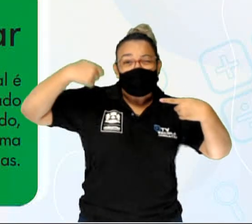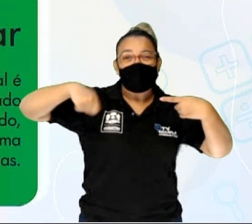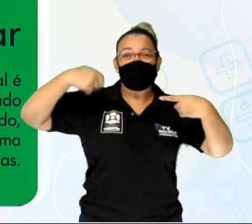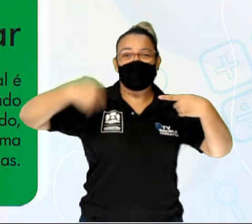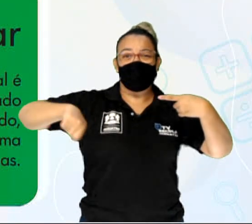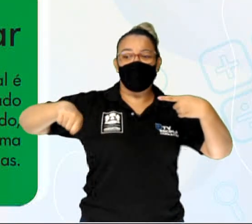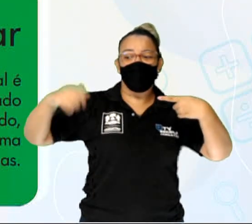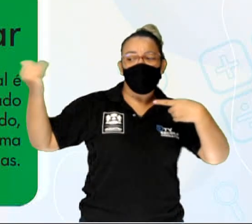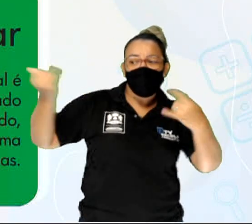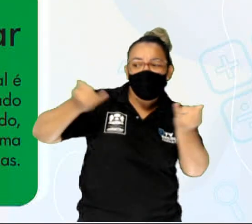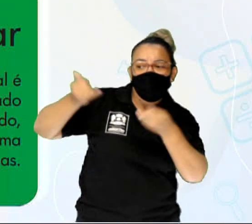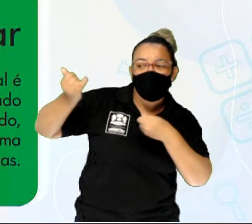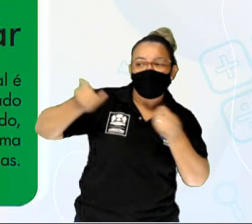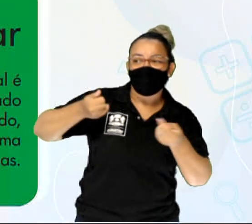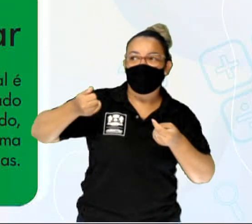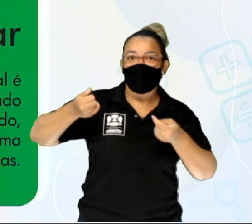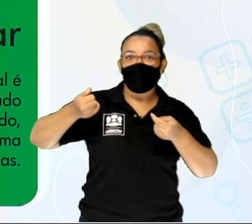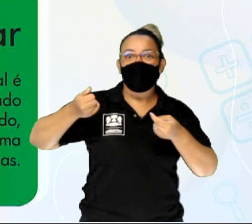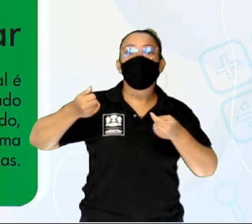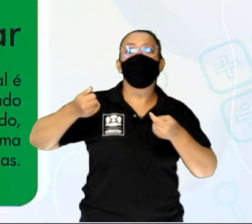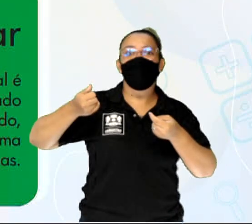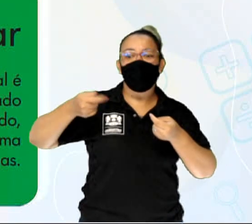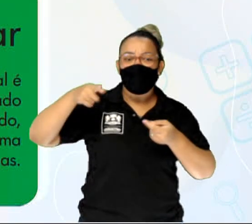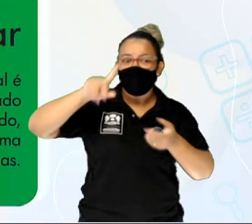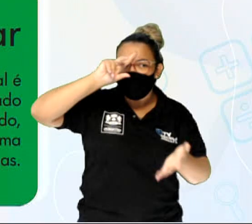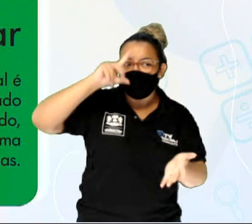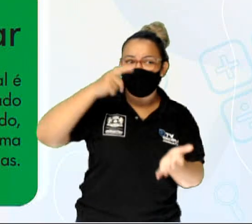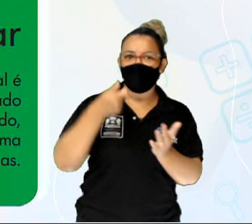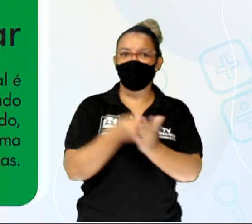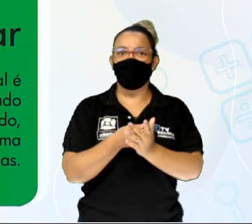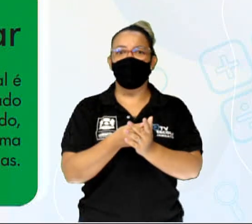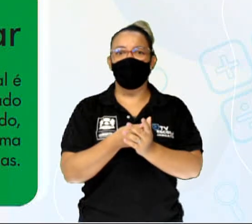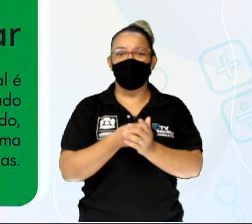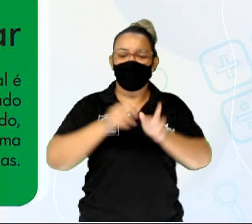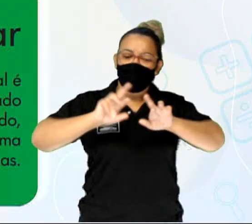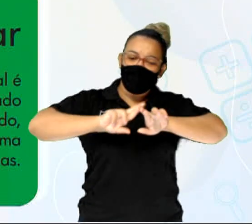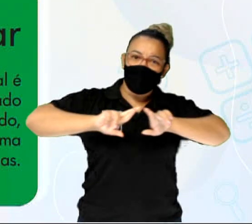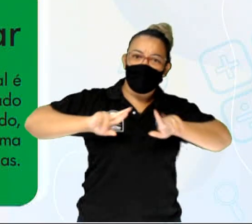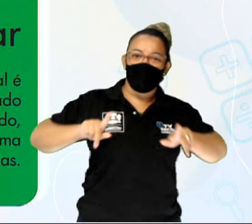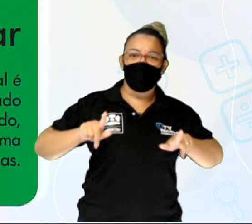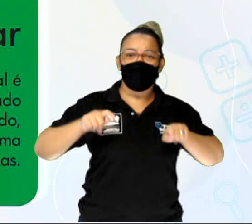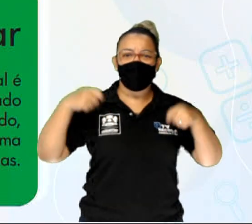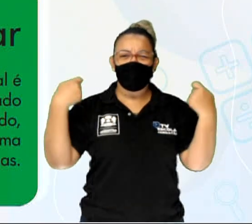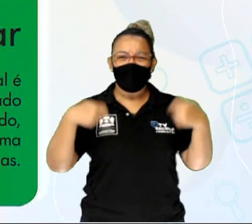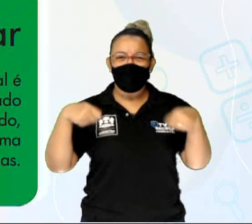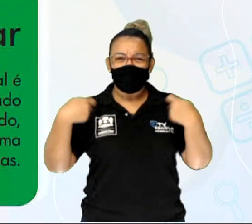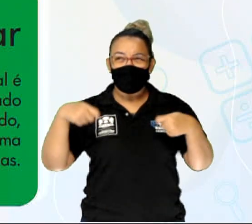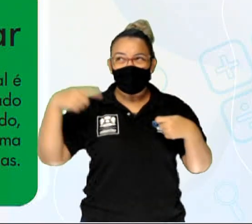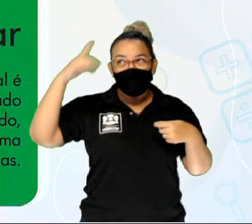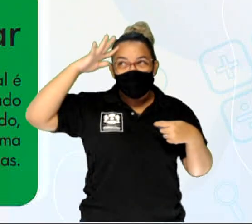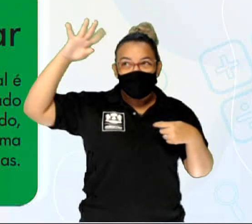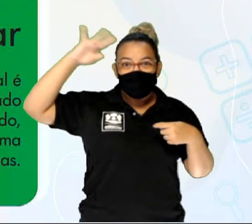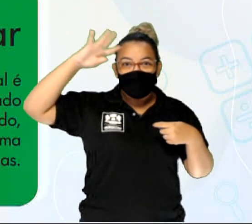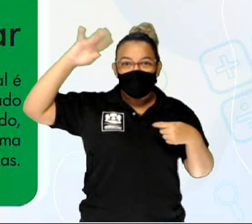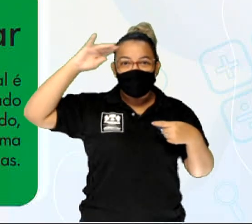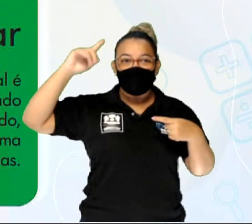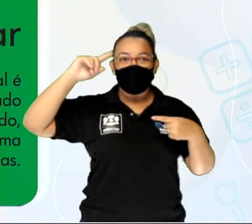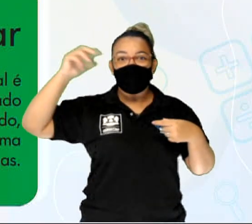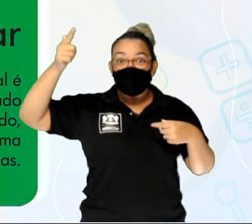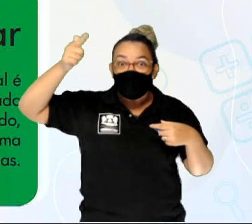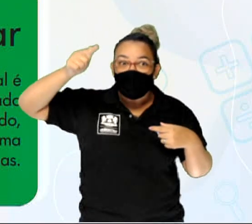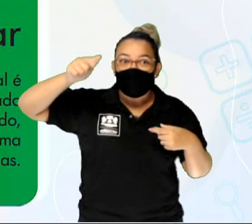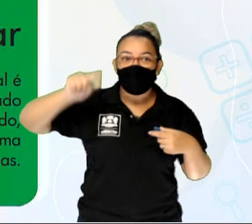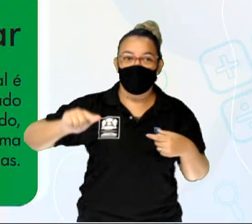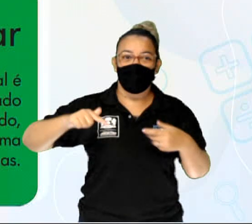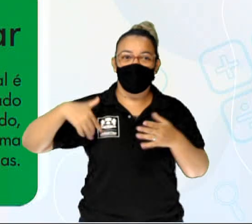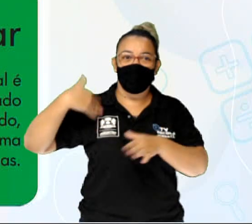informações para poder tomarmos posturas diferentes do que tomamos hoje, sendo cada